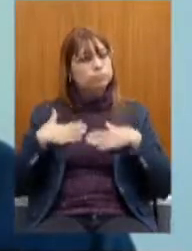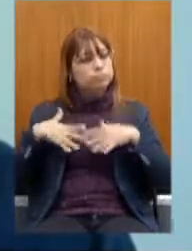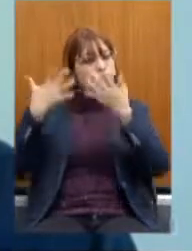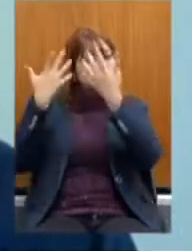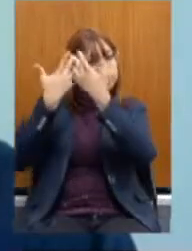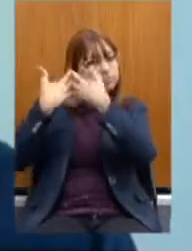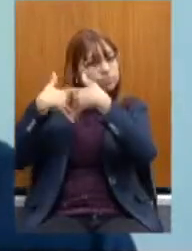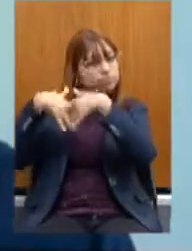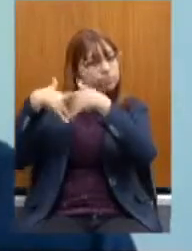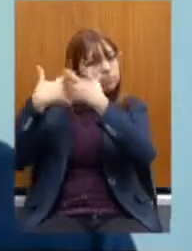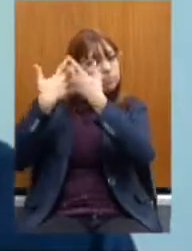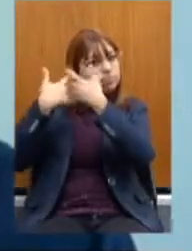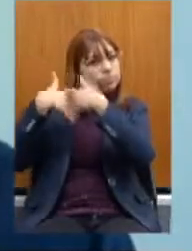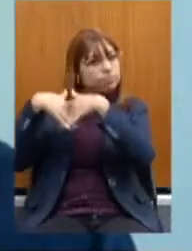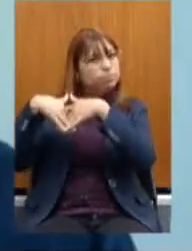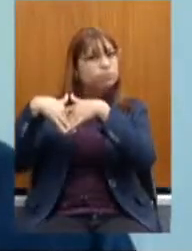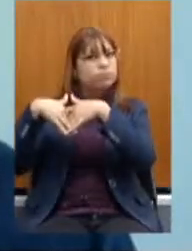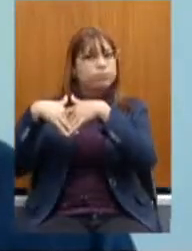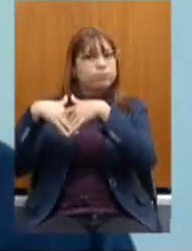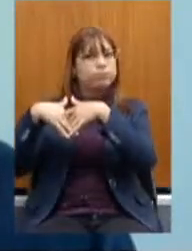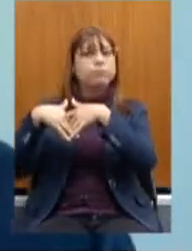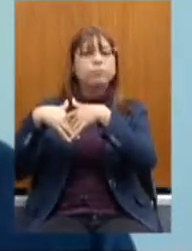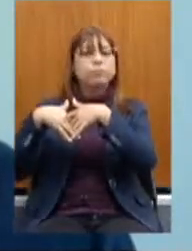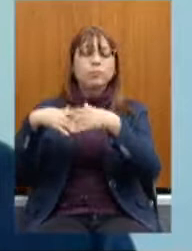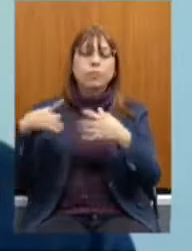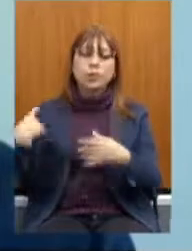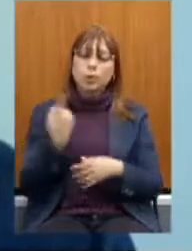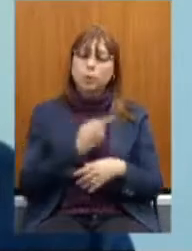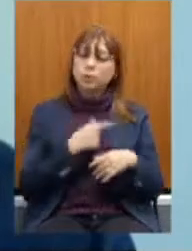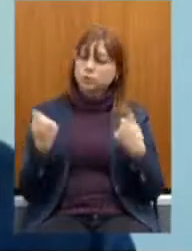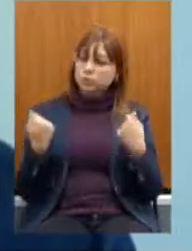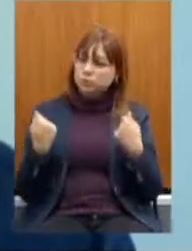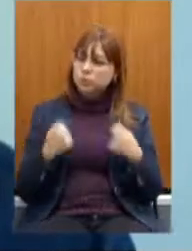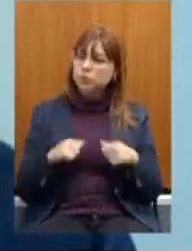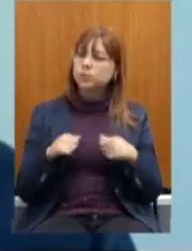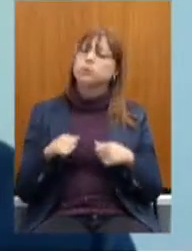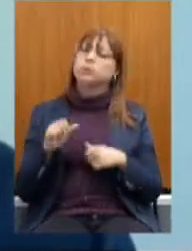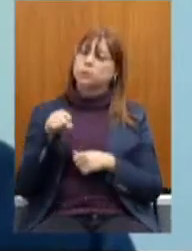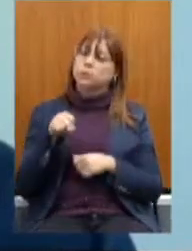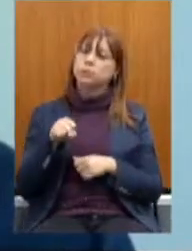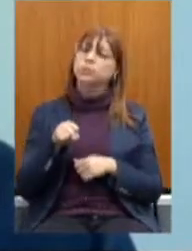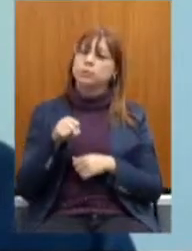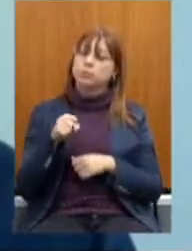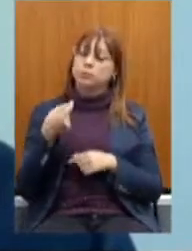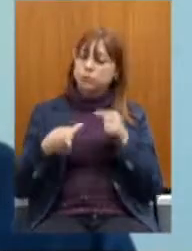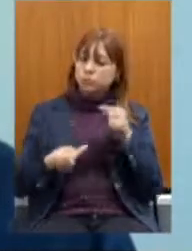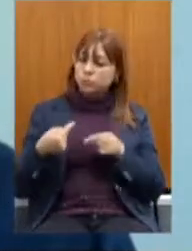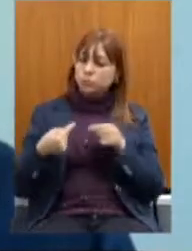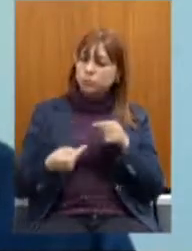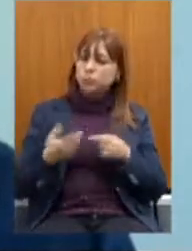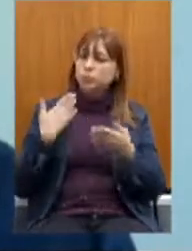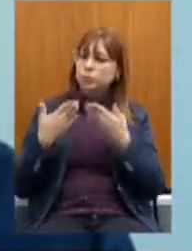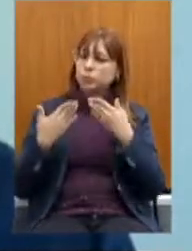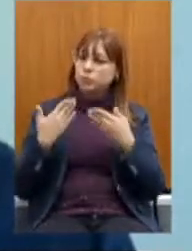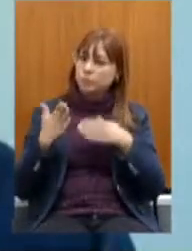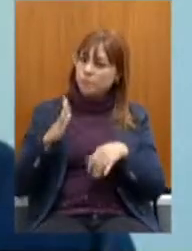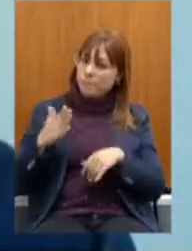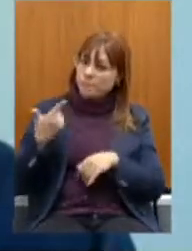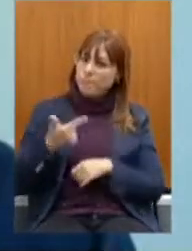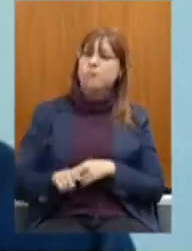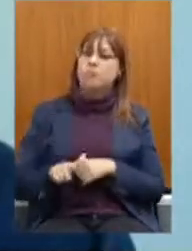De que A gente Deve fazer Sim Um discurso E um diálogo Maior com o servidor